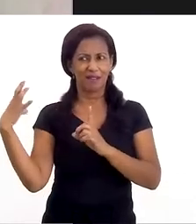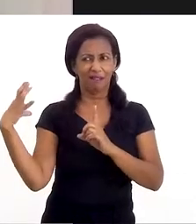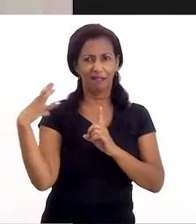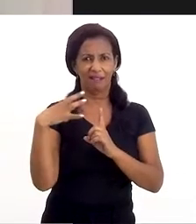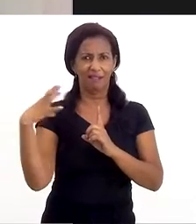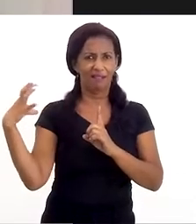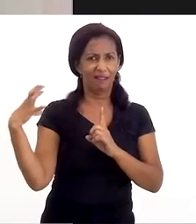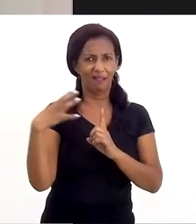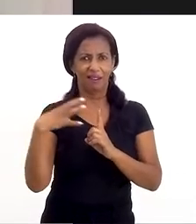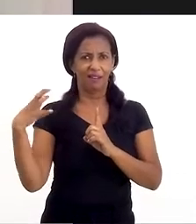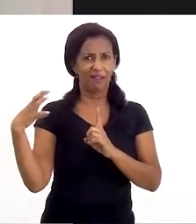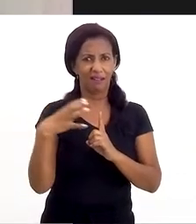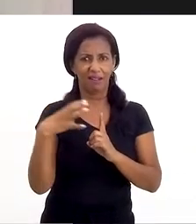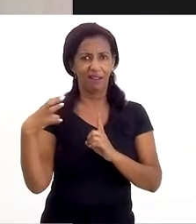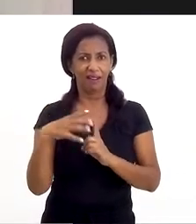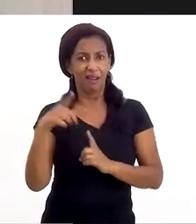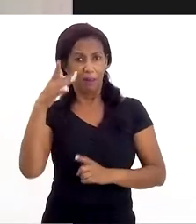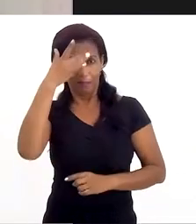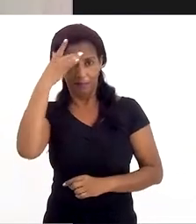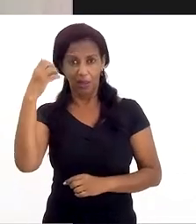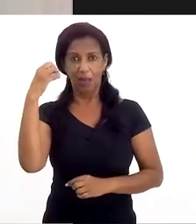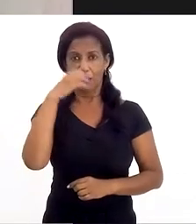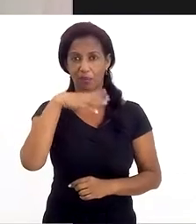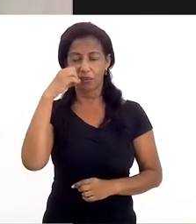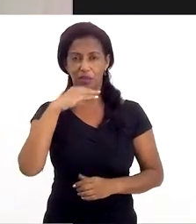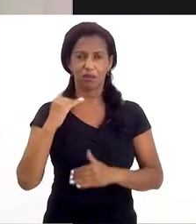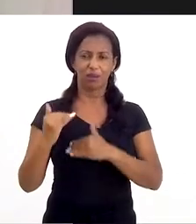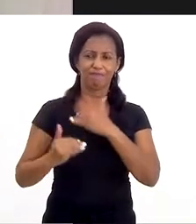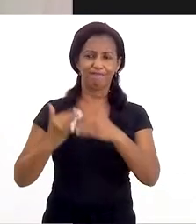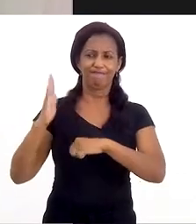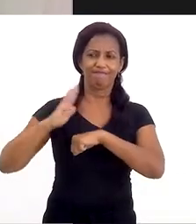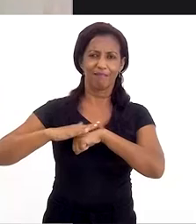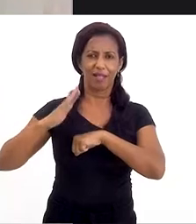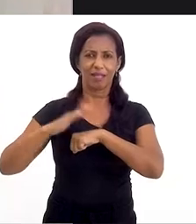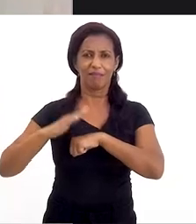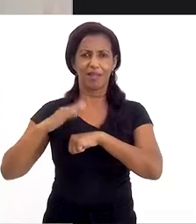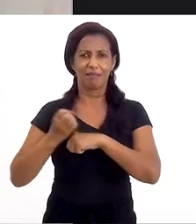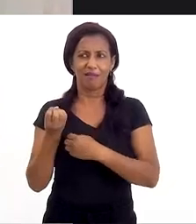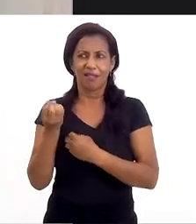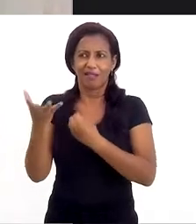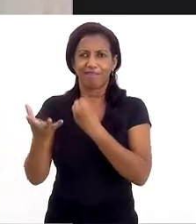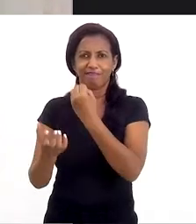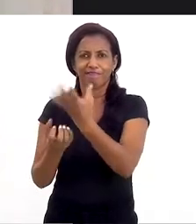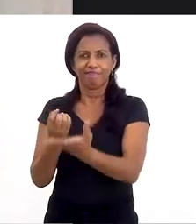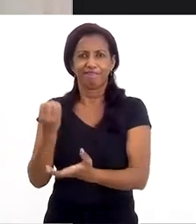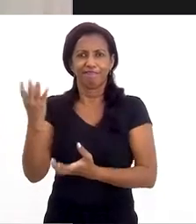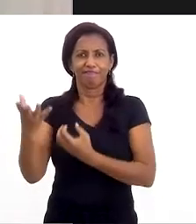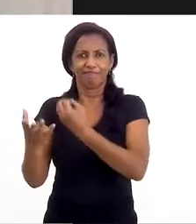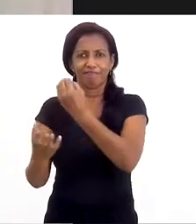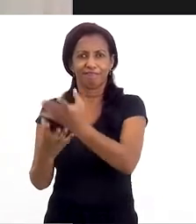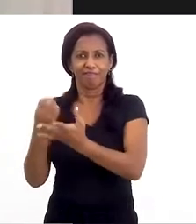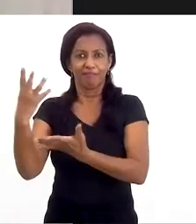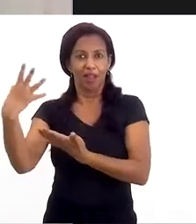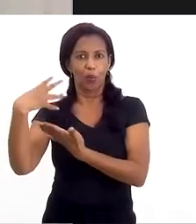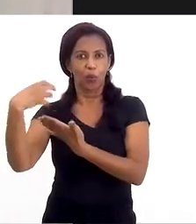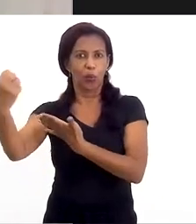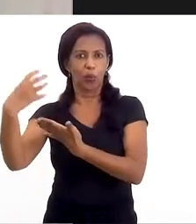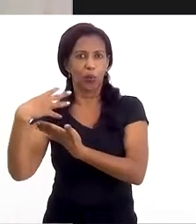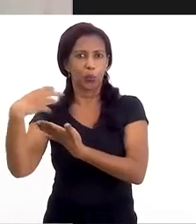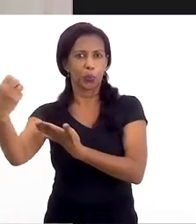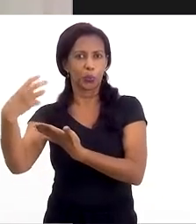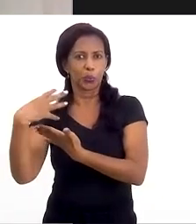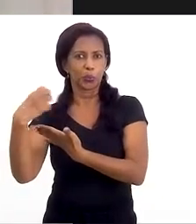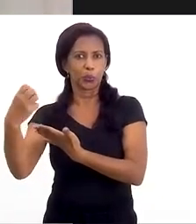chantageada, né, por esse abusador, e cada vez mais fornece mais elementos, né, para que ele possa